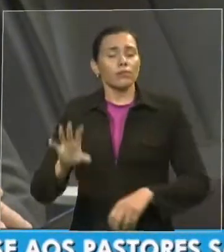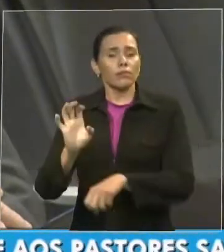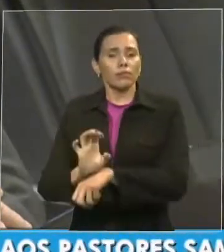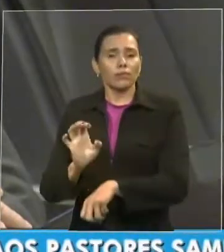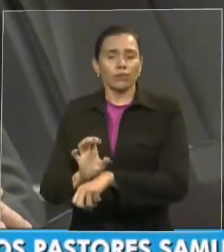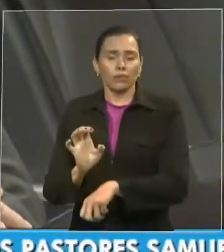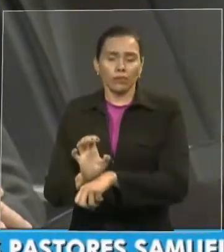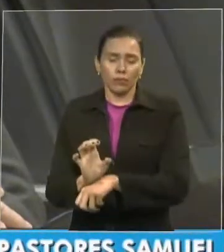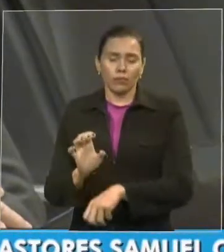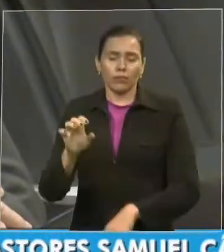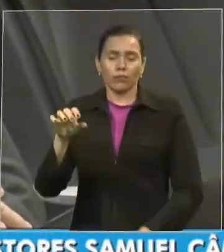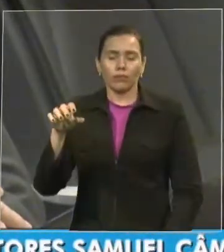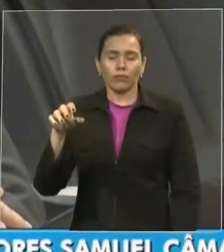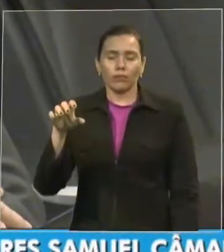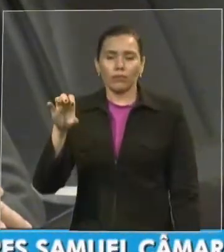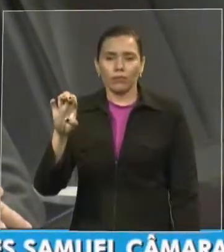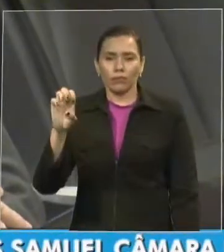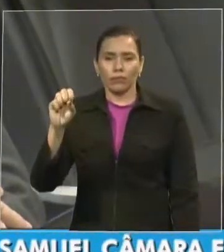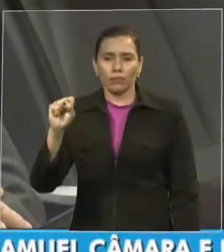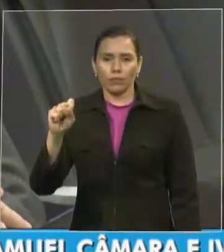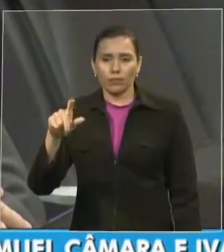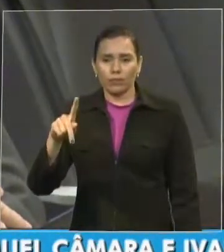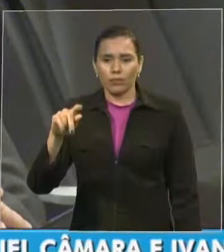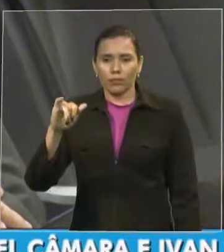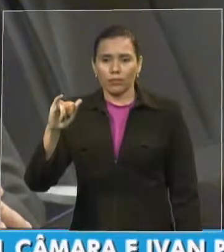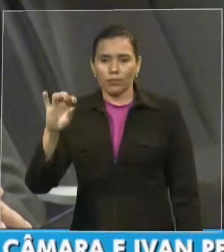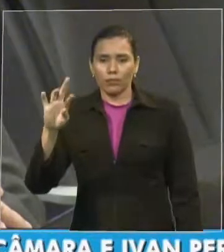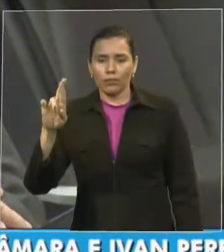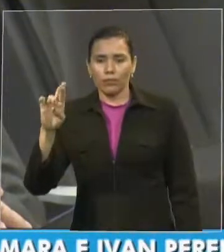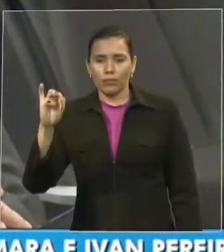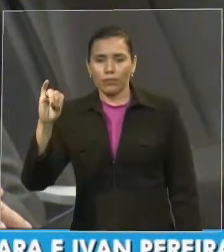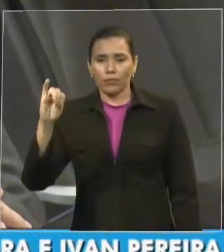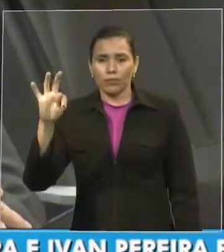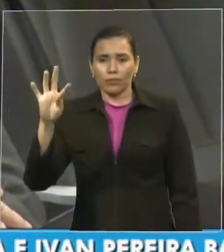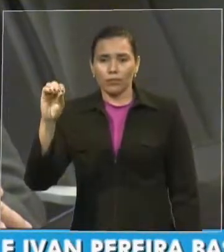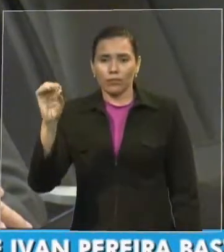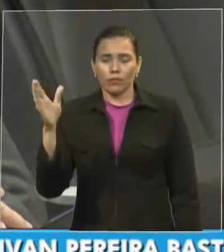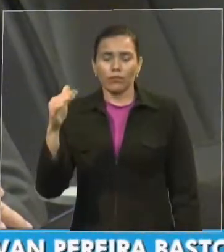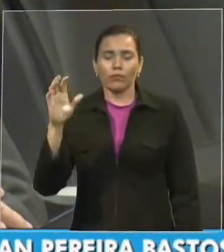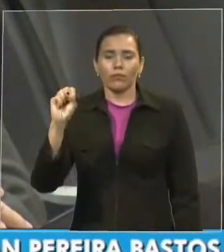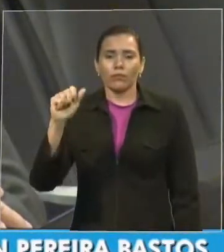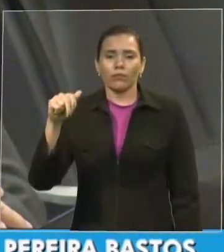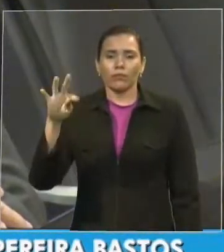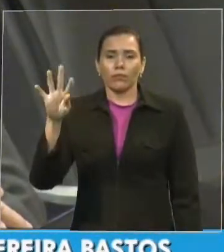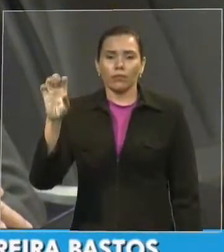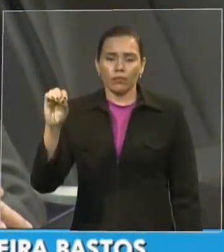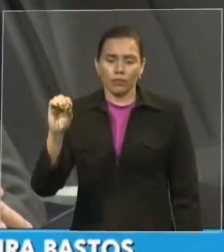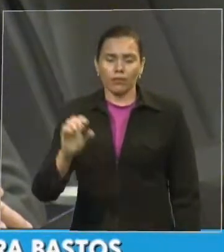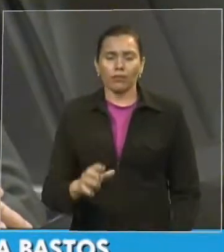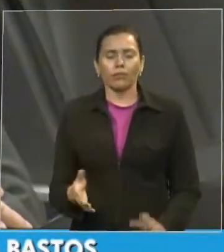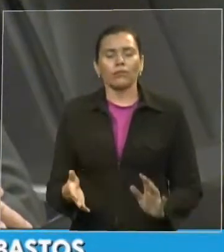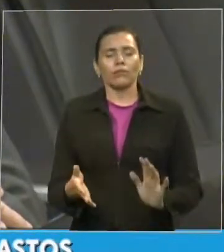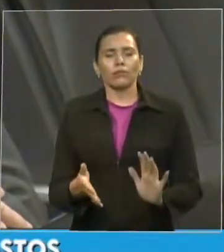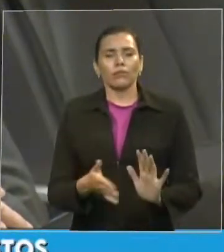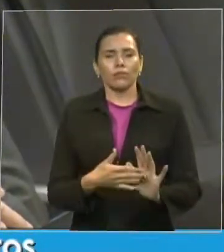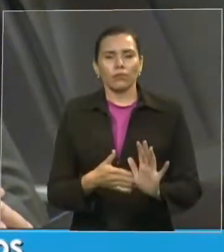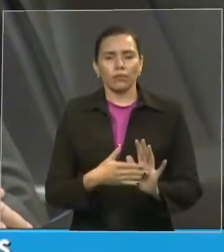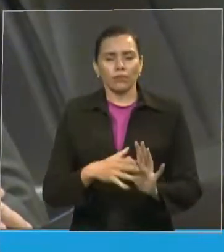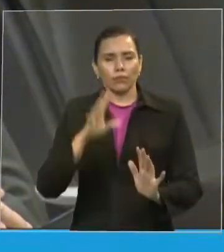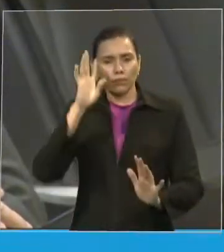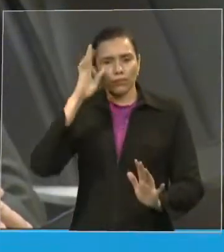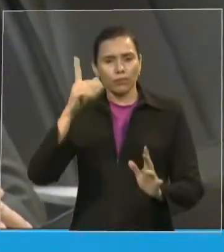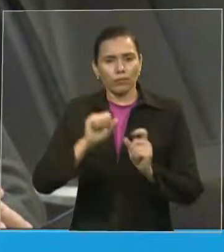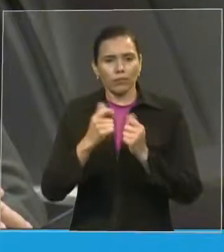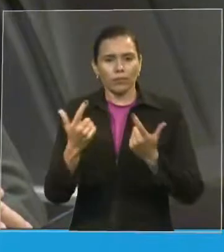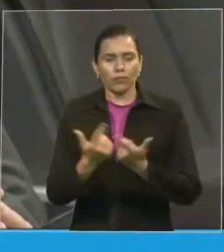Santo, concedido através das resoluções legislativas número